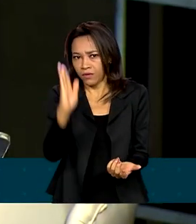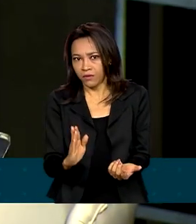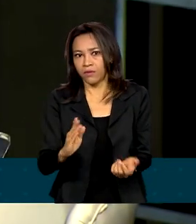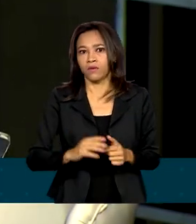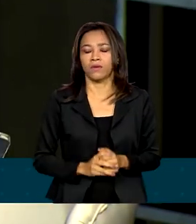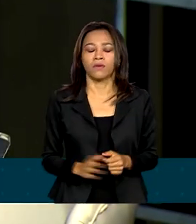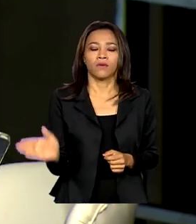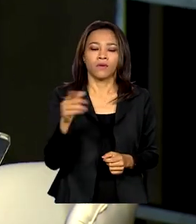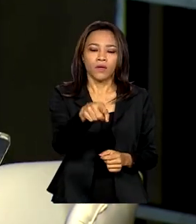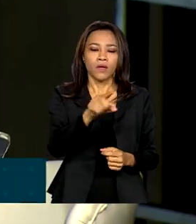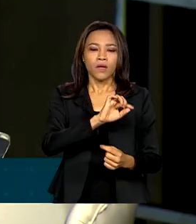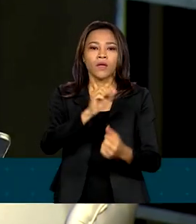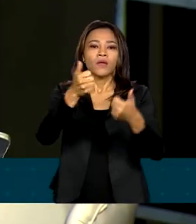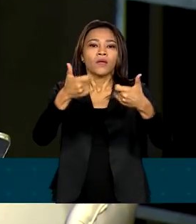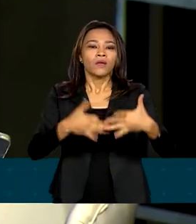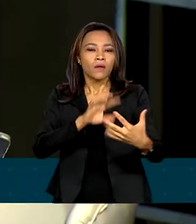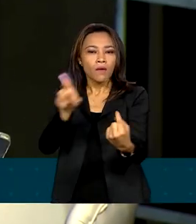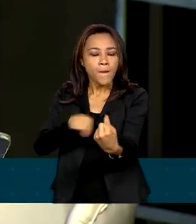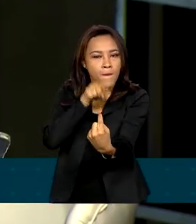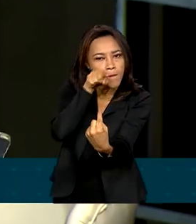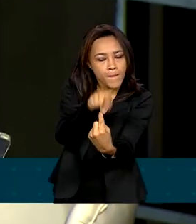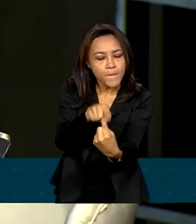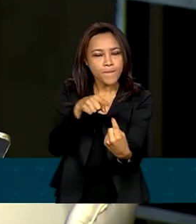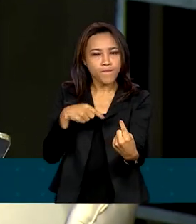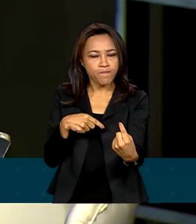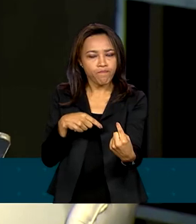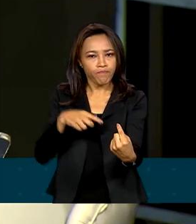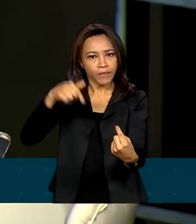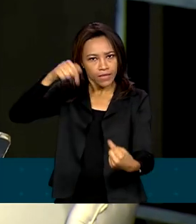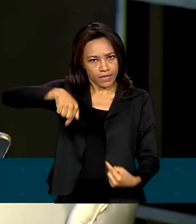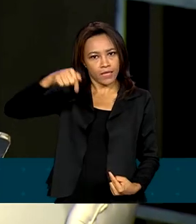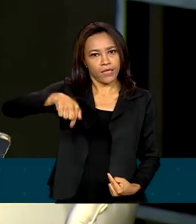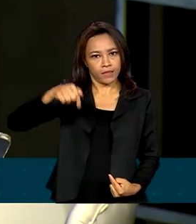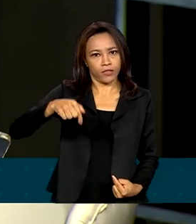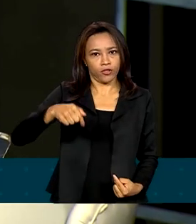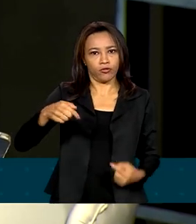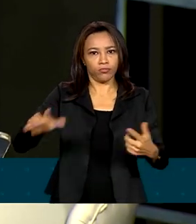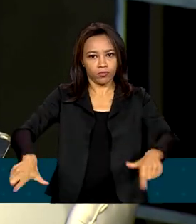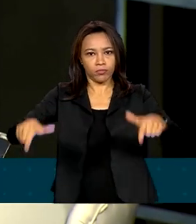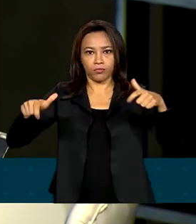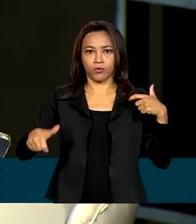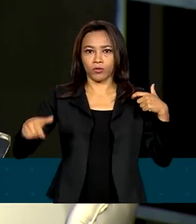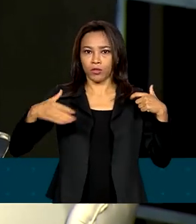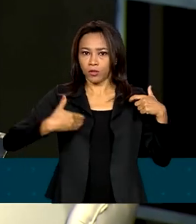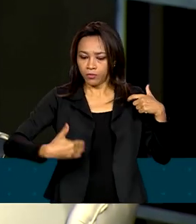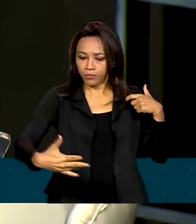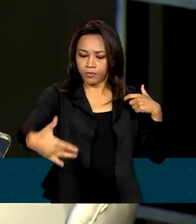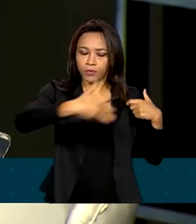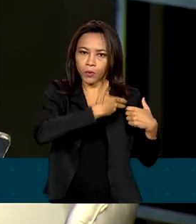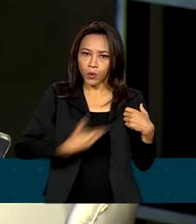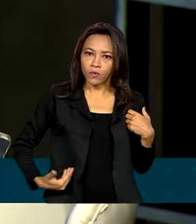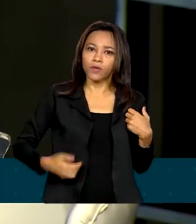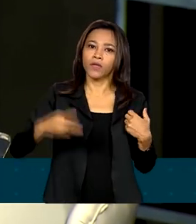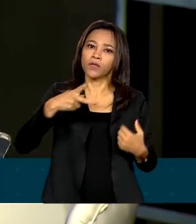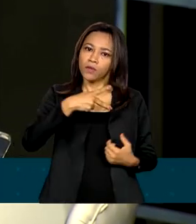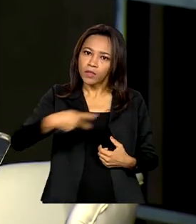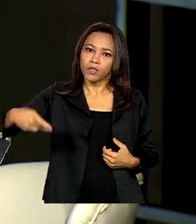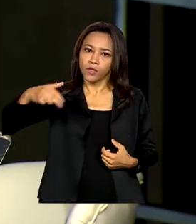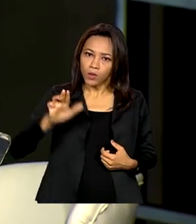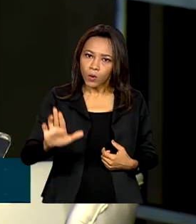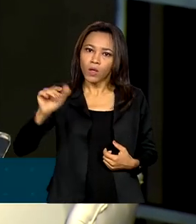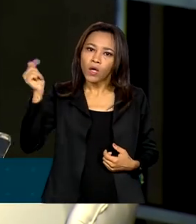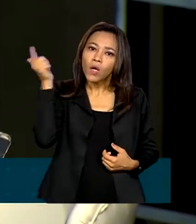meta é de conseguir que, ao final deste mandato do presidente Lula, nós possamos atingir